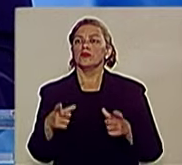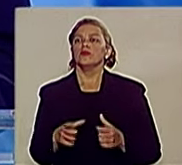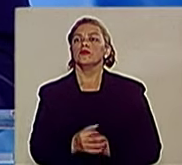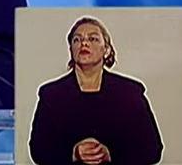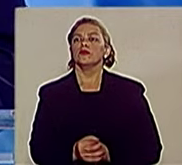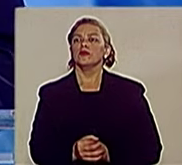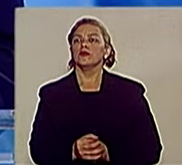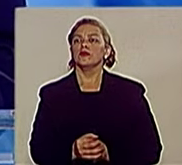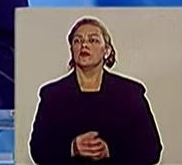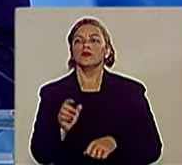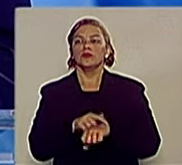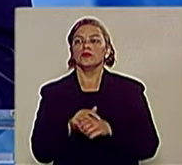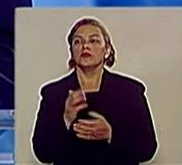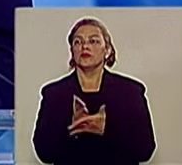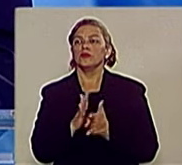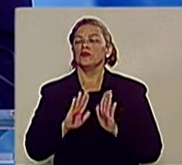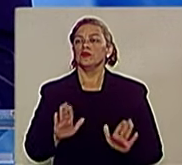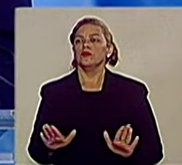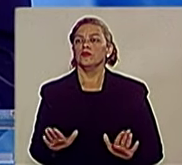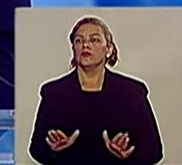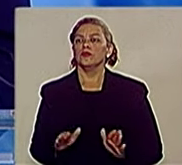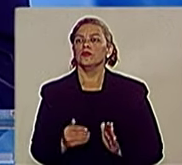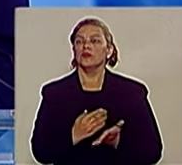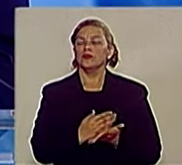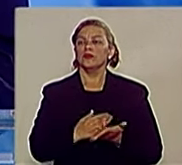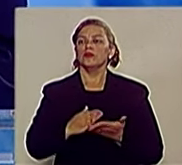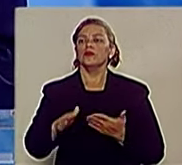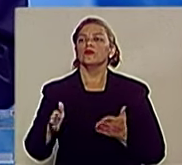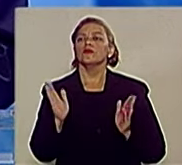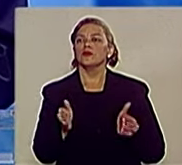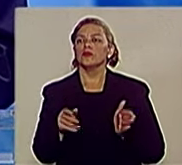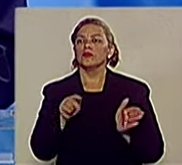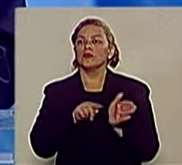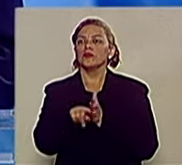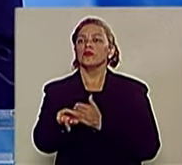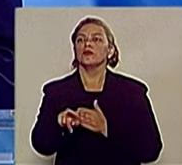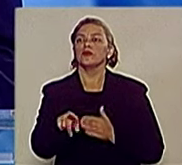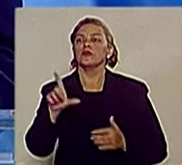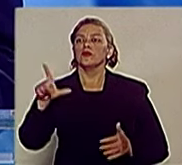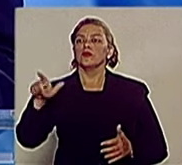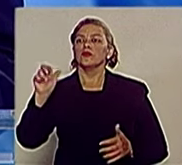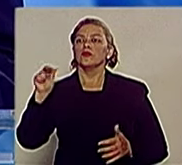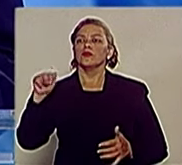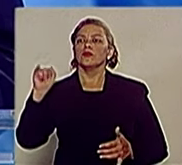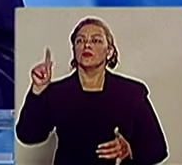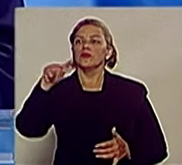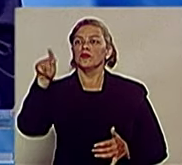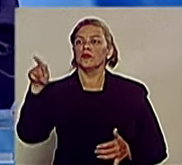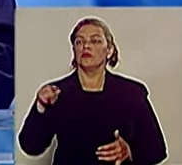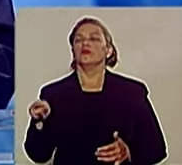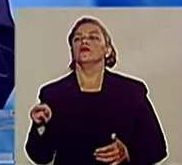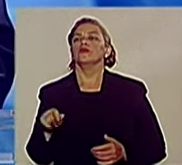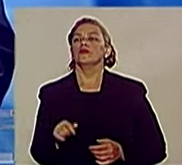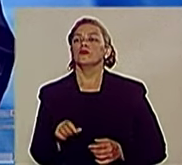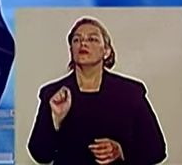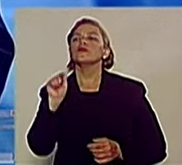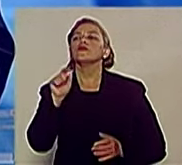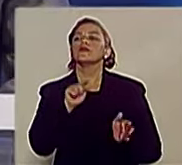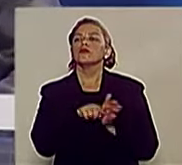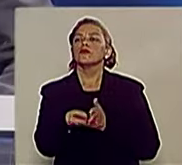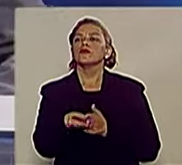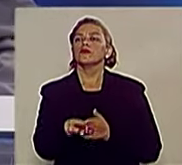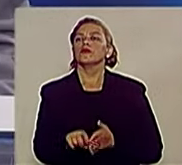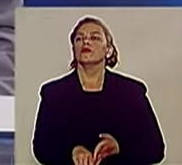Ok, tempo esgotado, candidato. Vamos à sequência do debate. Agora, quem pergunta é o candidato Luiz Carlos Oliveira Dupem. Candidato, para quem vai a pergunta?